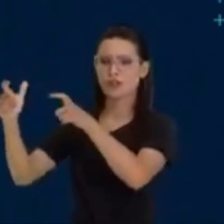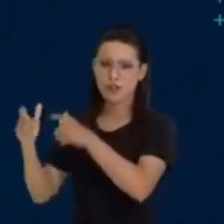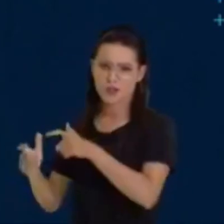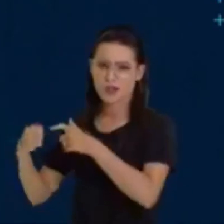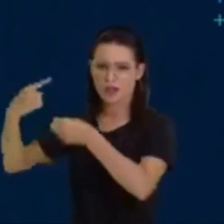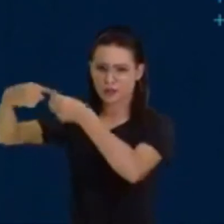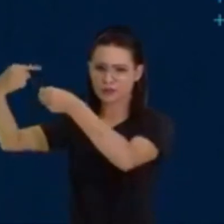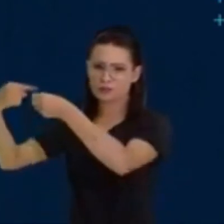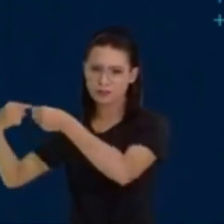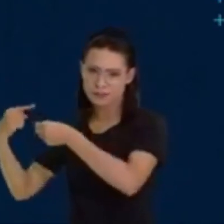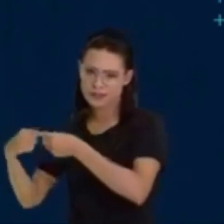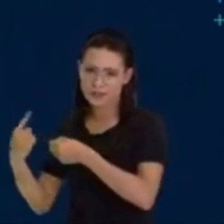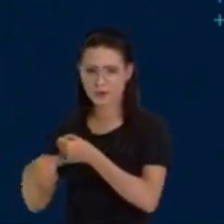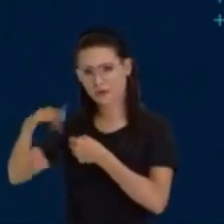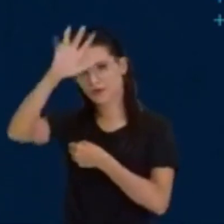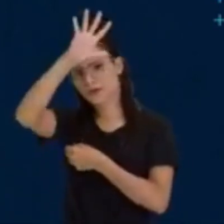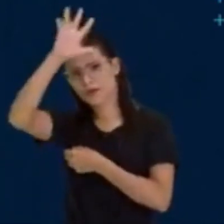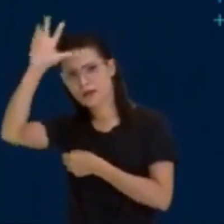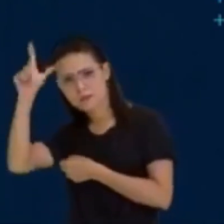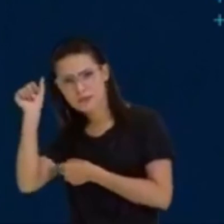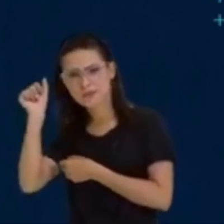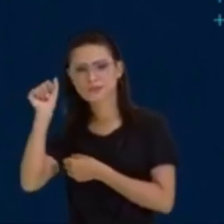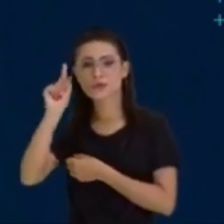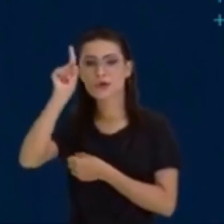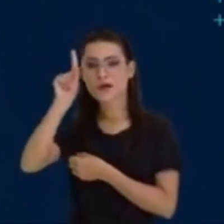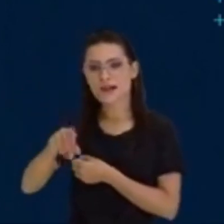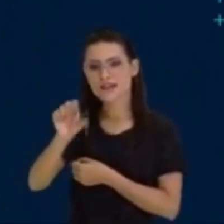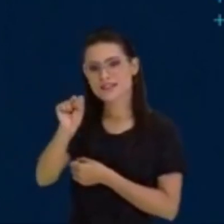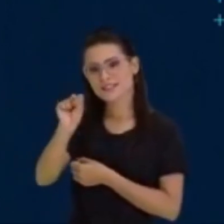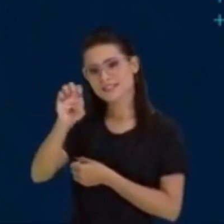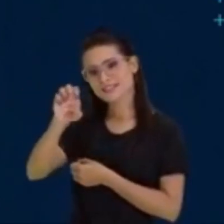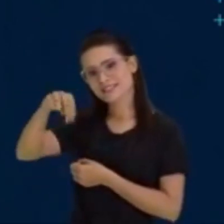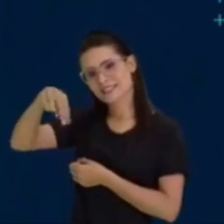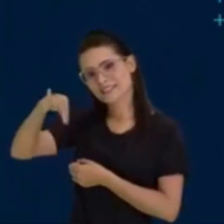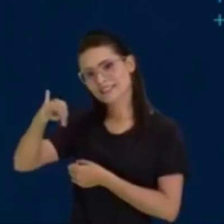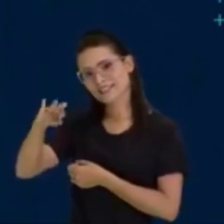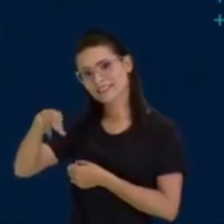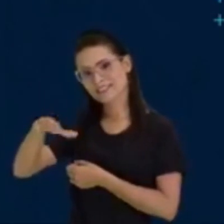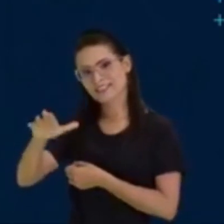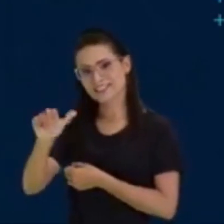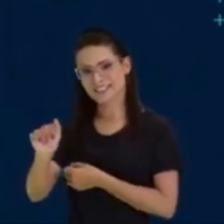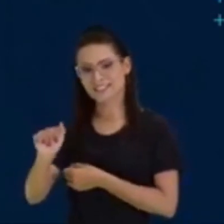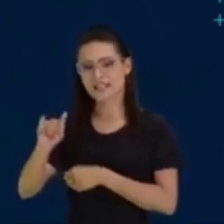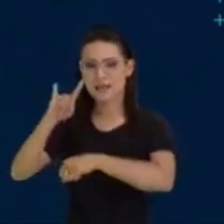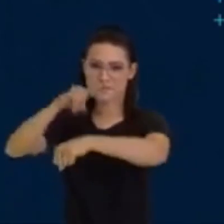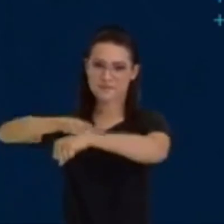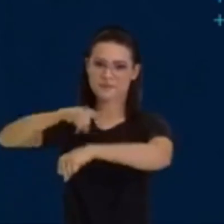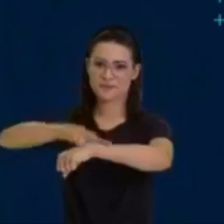interior da Amazônia. Se chama sentina para o banheiro. Podemos passar para o próximo.